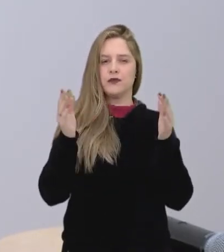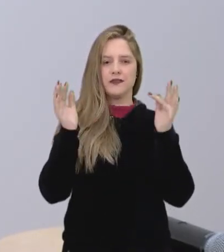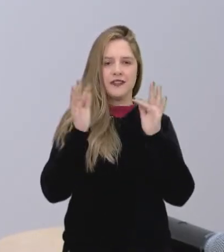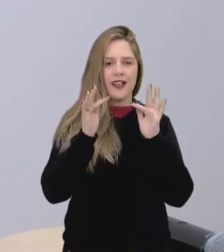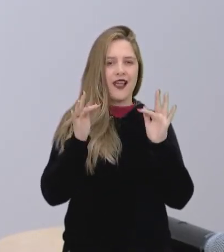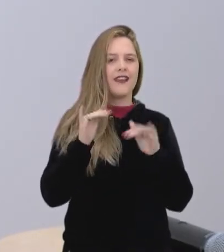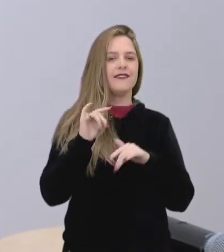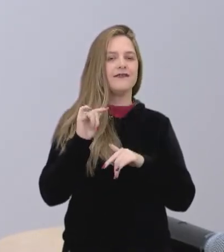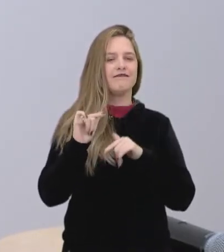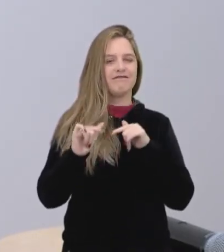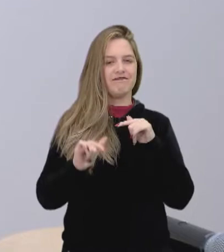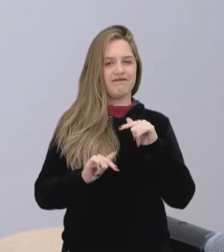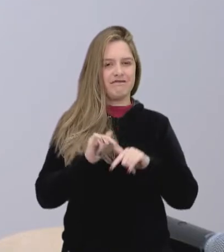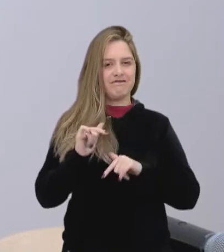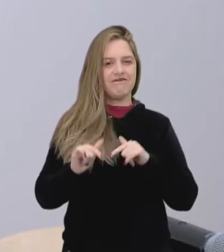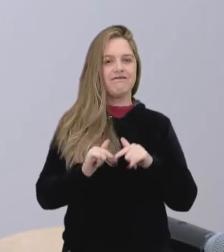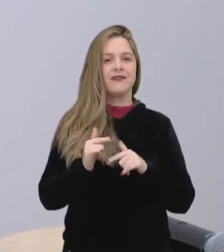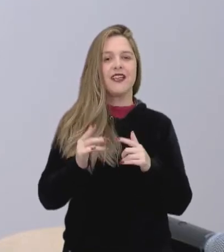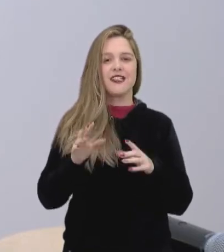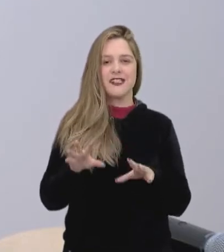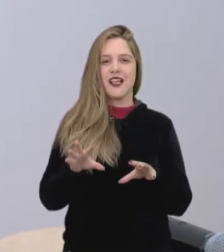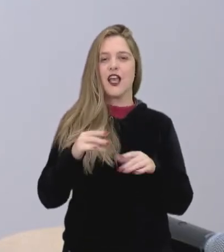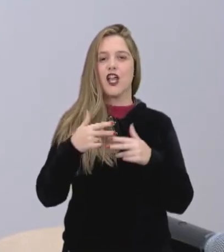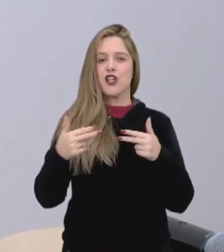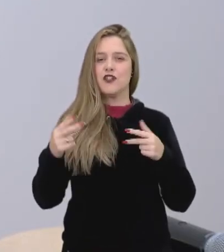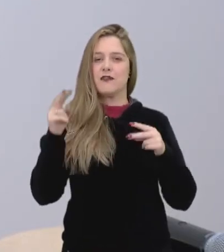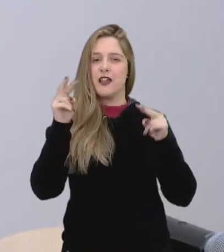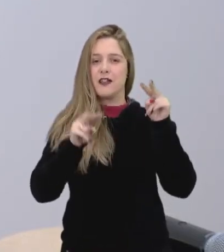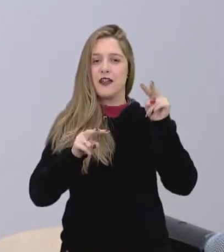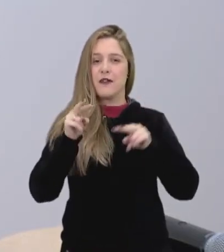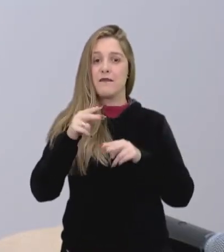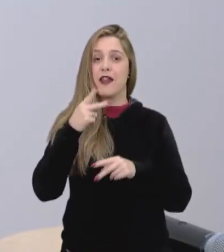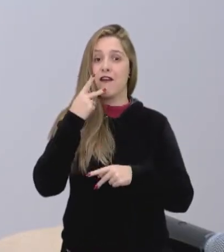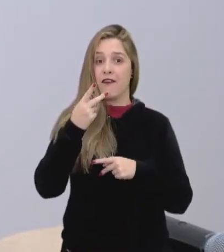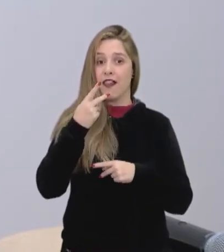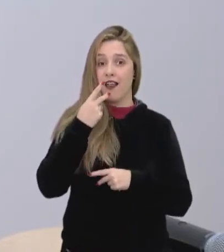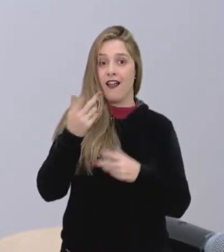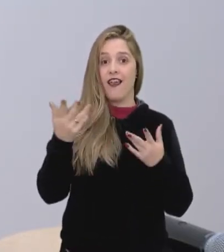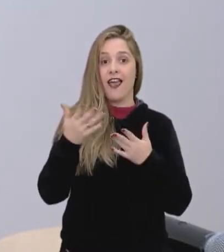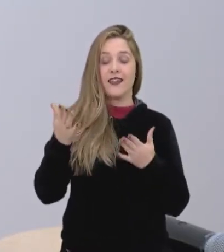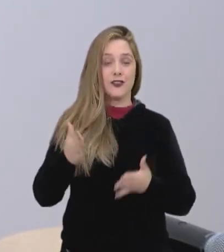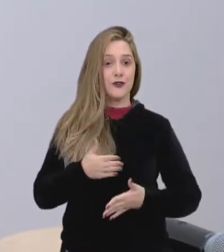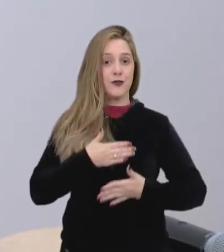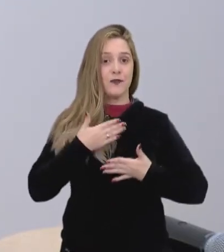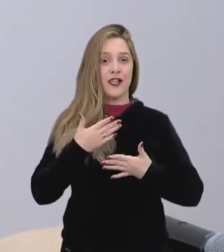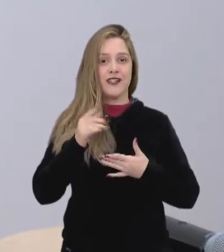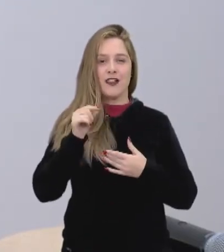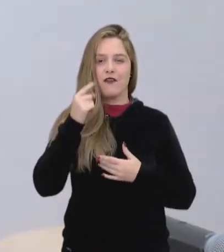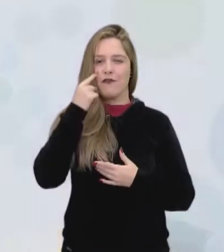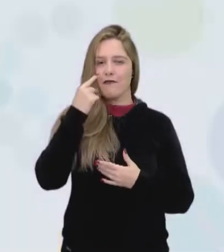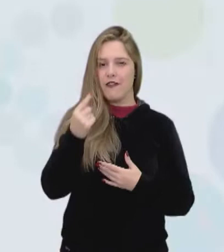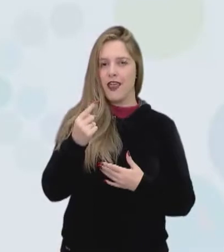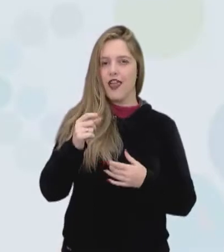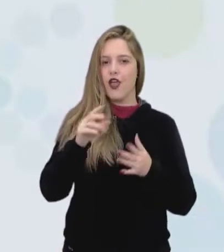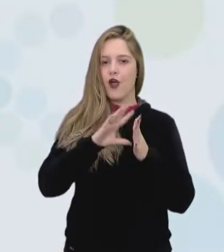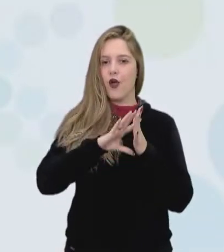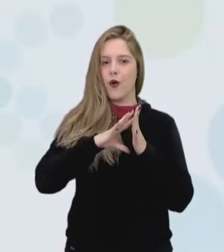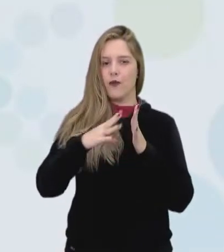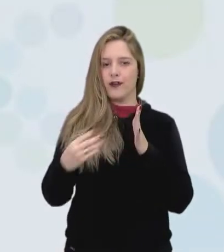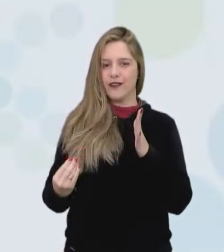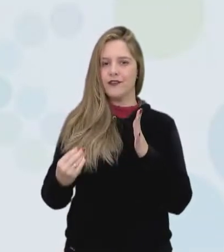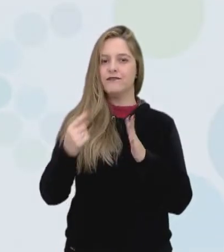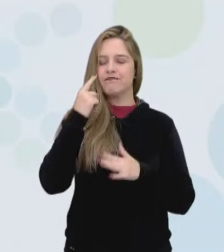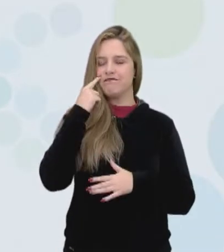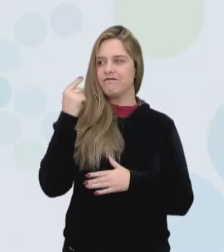poder trabalhar nessa pegada que a gente vai ver hoje. E pra falar dessa surpresa, bota no LED, eu vou ler aqui com vocês.